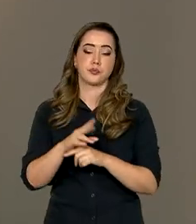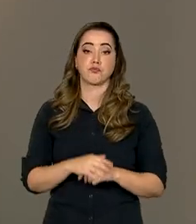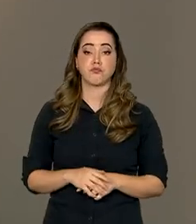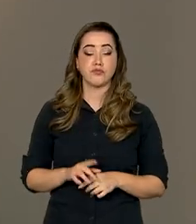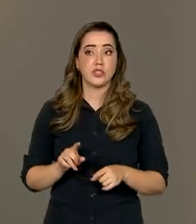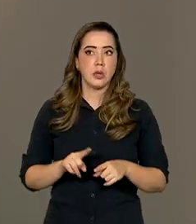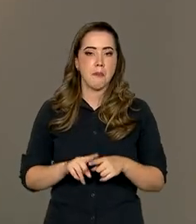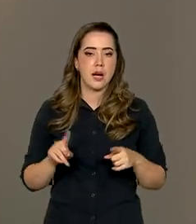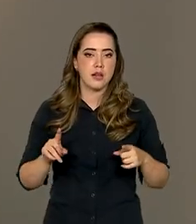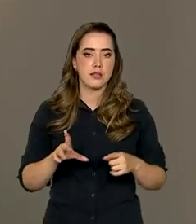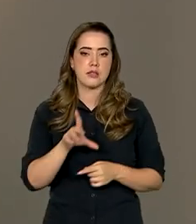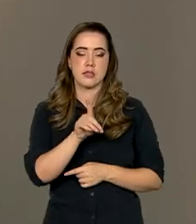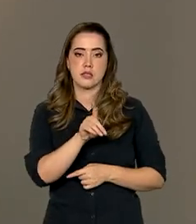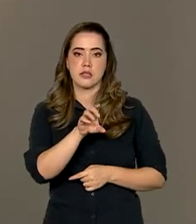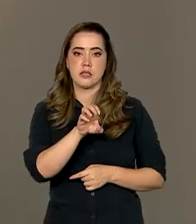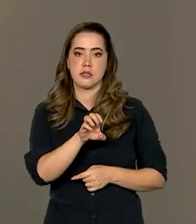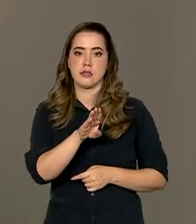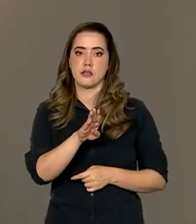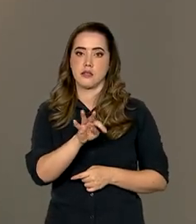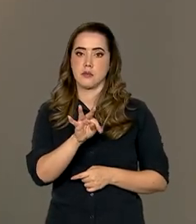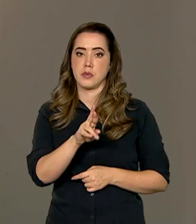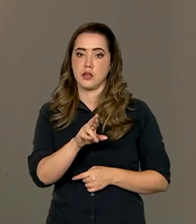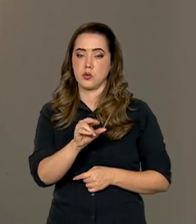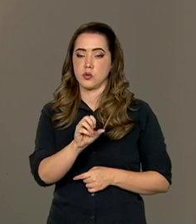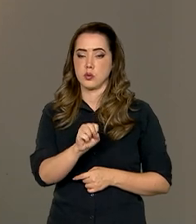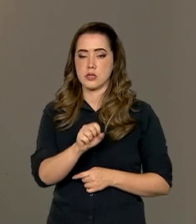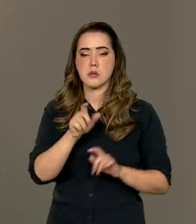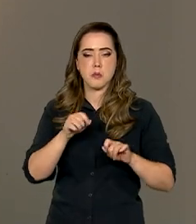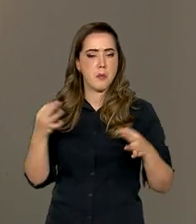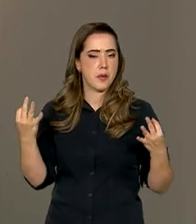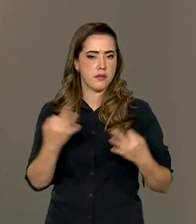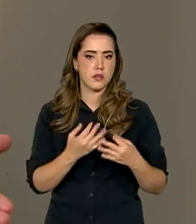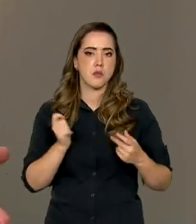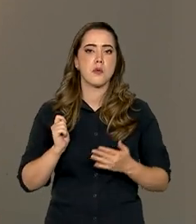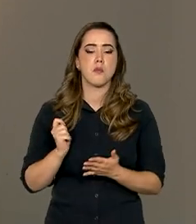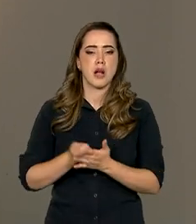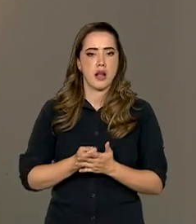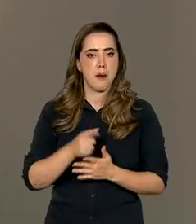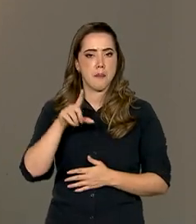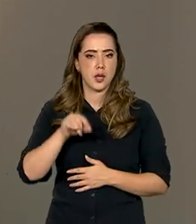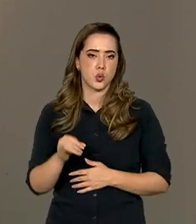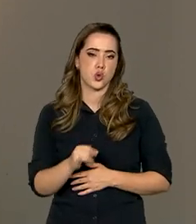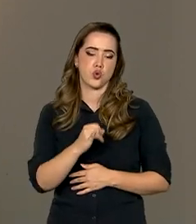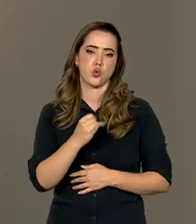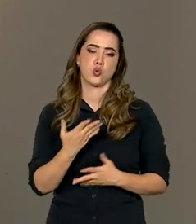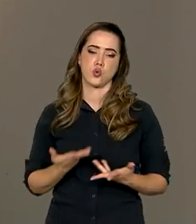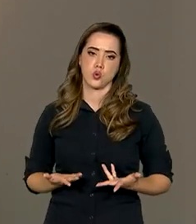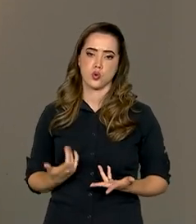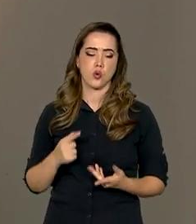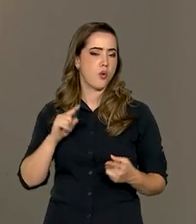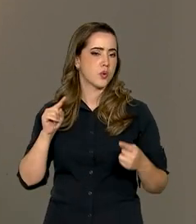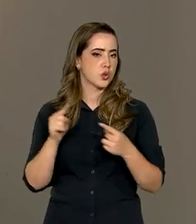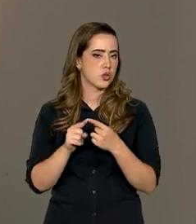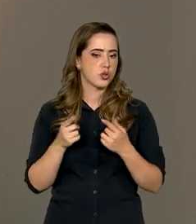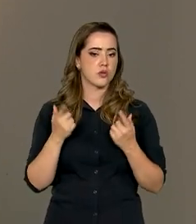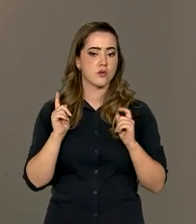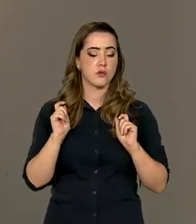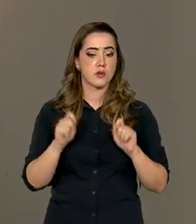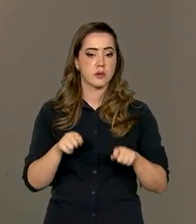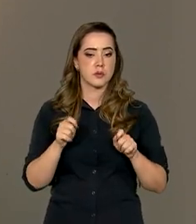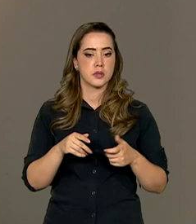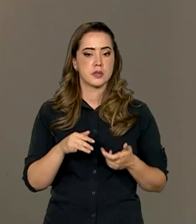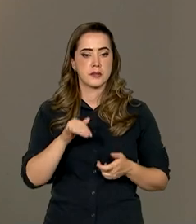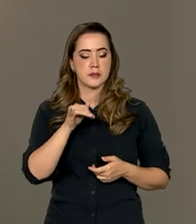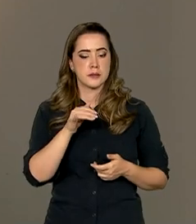excepcionais veículos que podem ser utilizados para pagar menos juros. E como você é objetivo, incluir as concessionárias